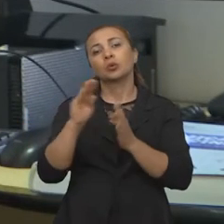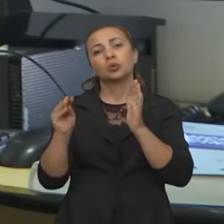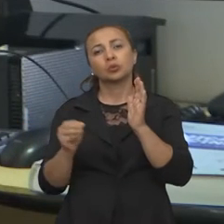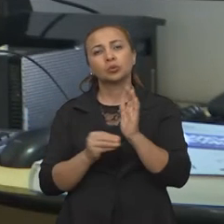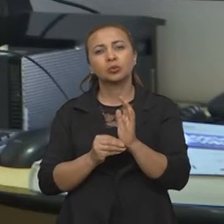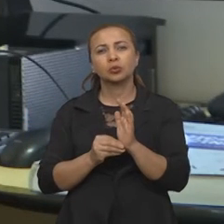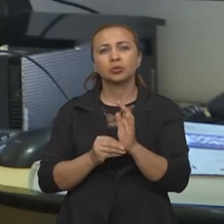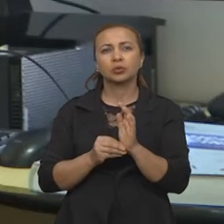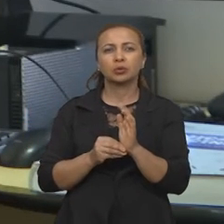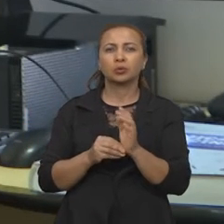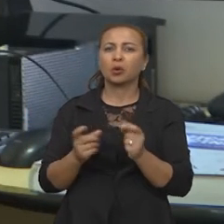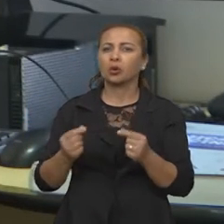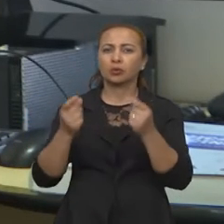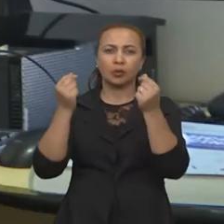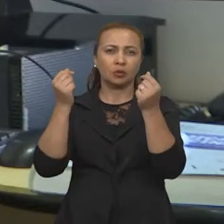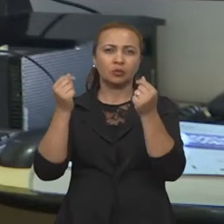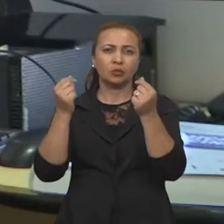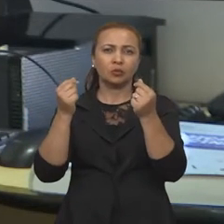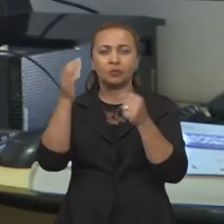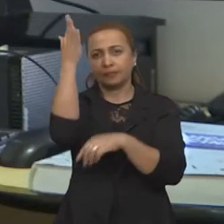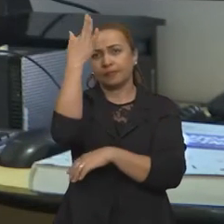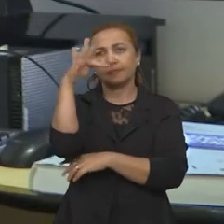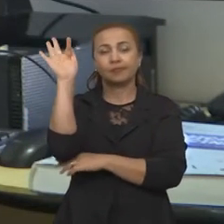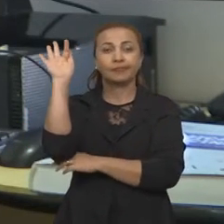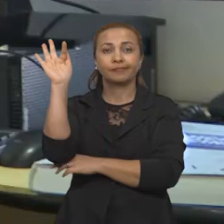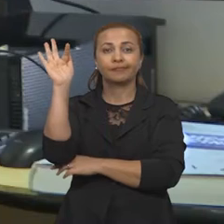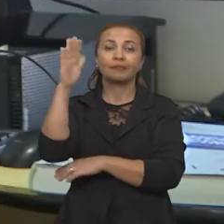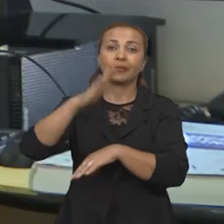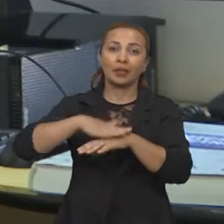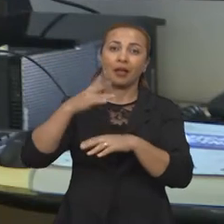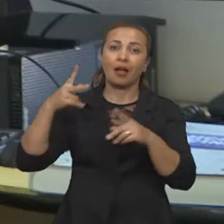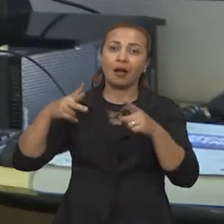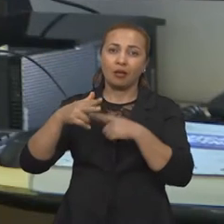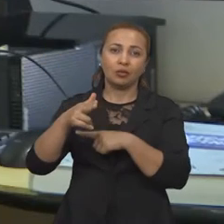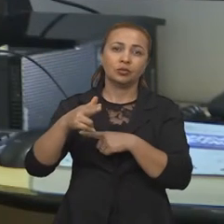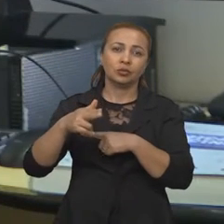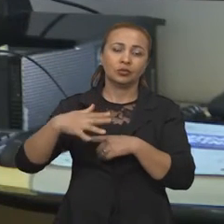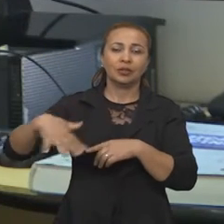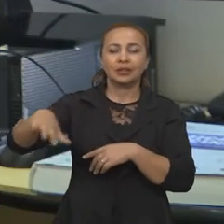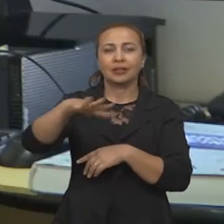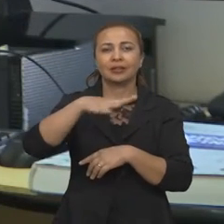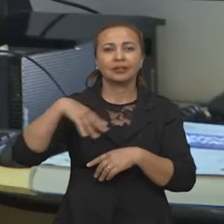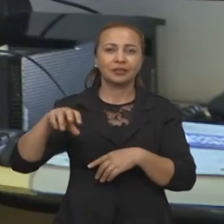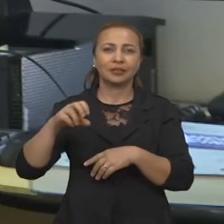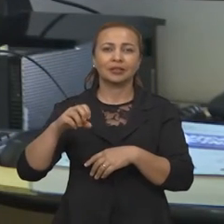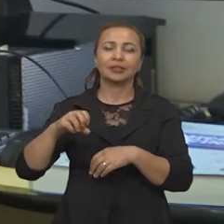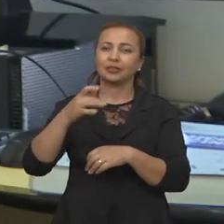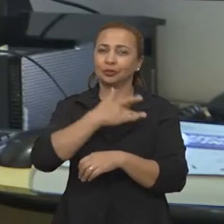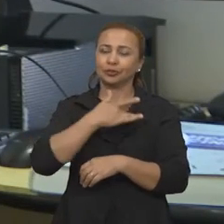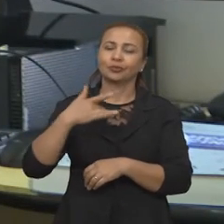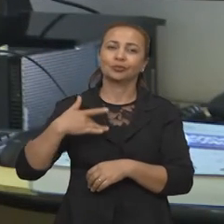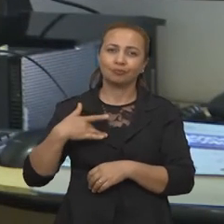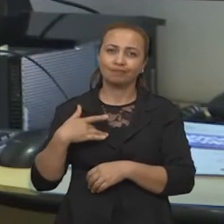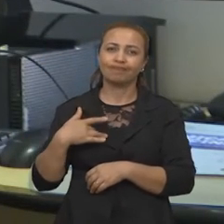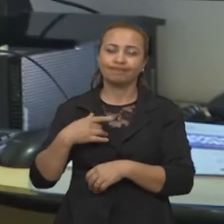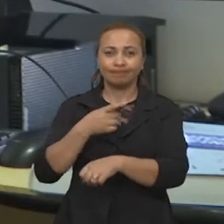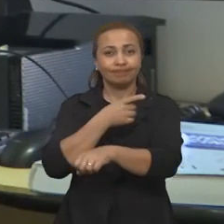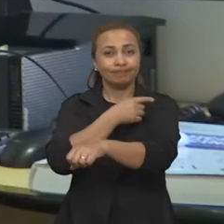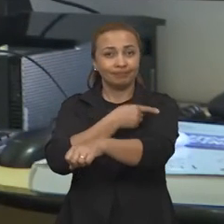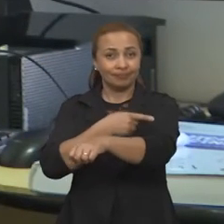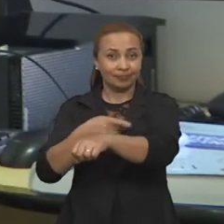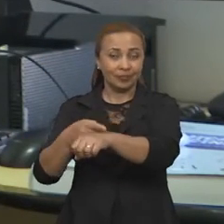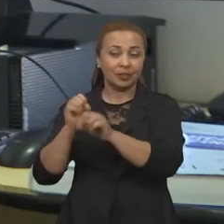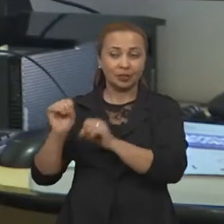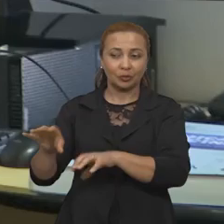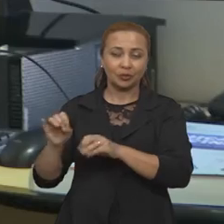orçamento federal, os principais cortes foram na área de saúde, educação e pesquisa.